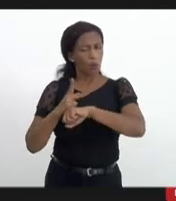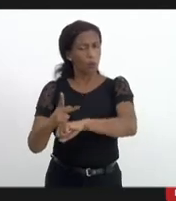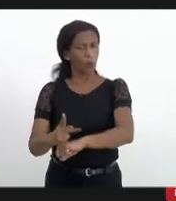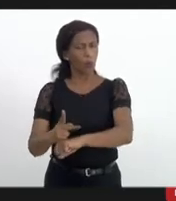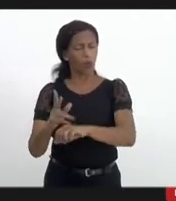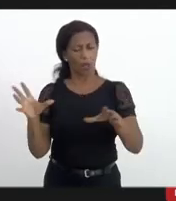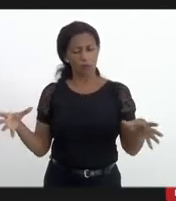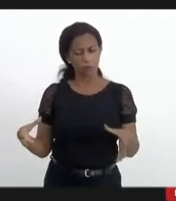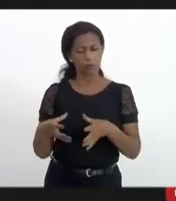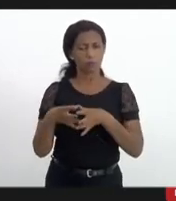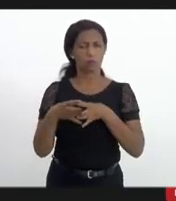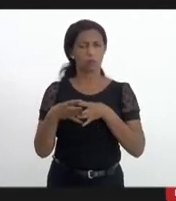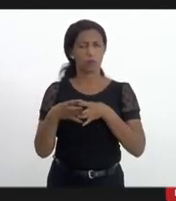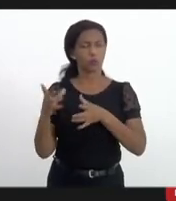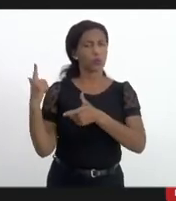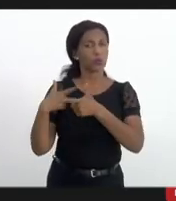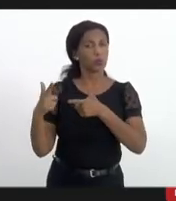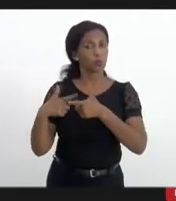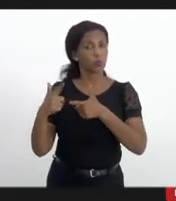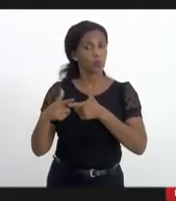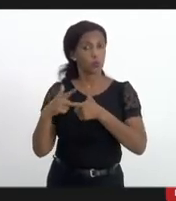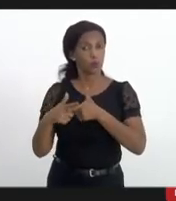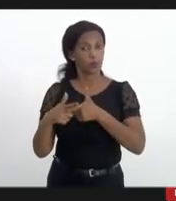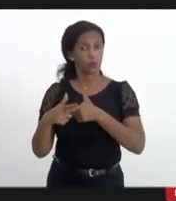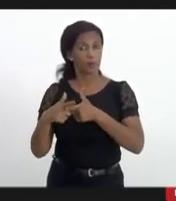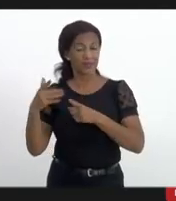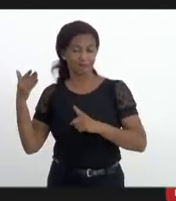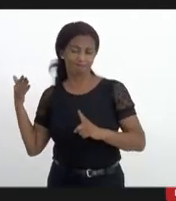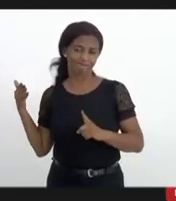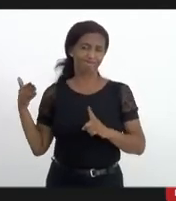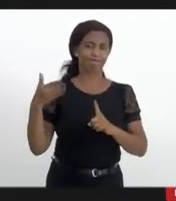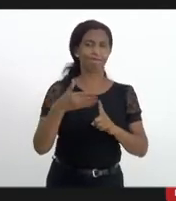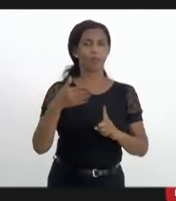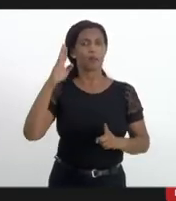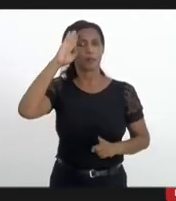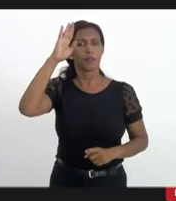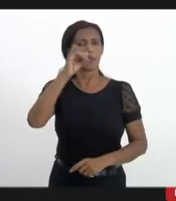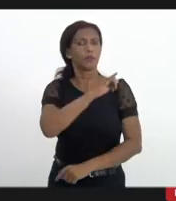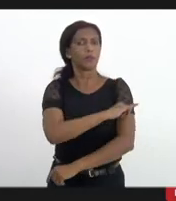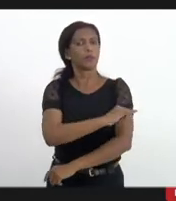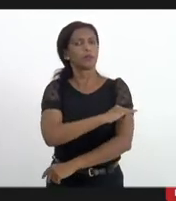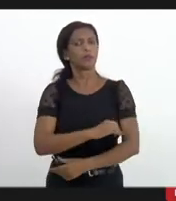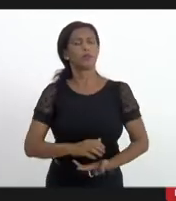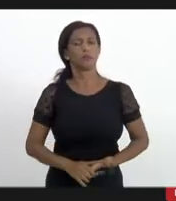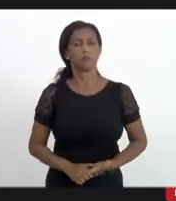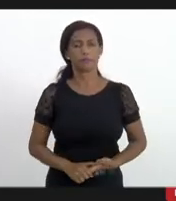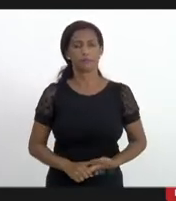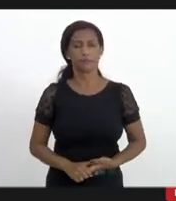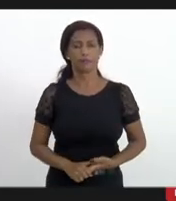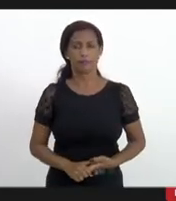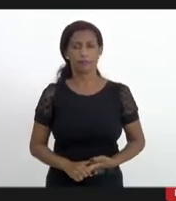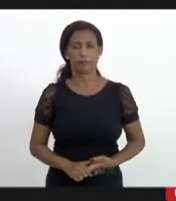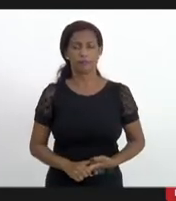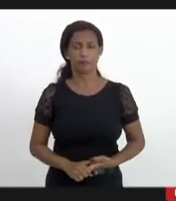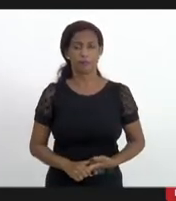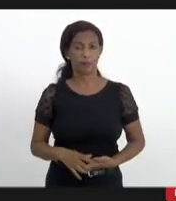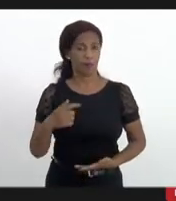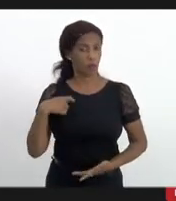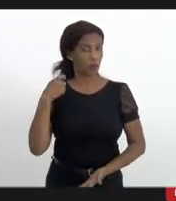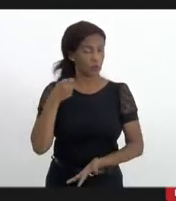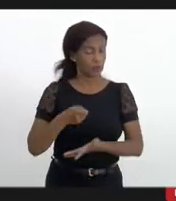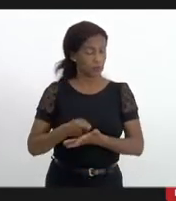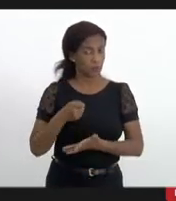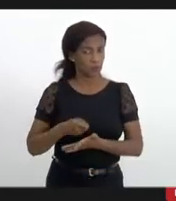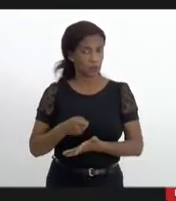conjunta para essa problemática que tanto afeta e assola principalmente o Rio de Janeiro eu insisto nessa